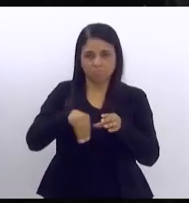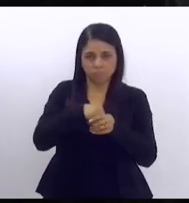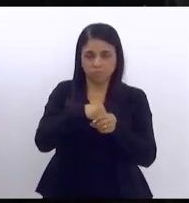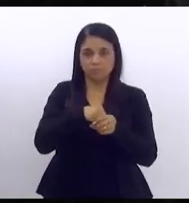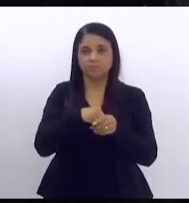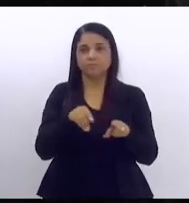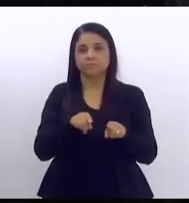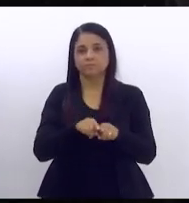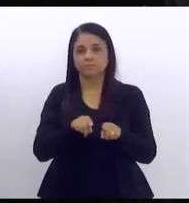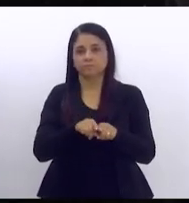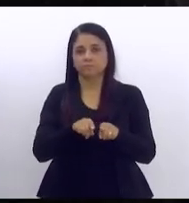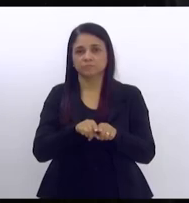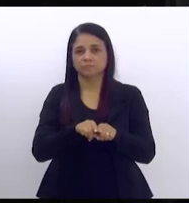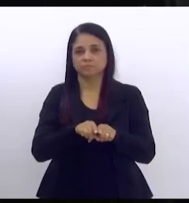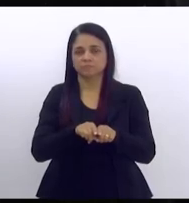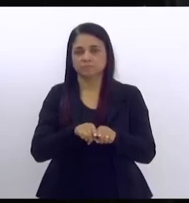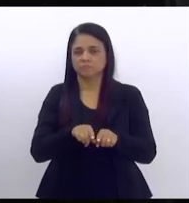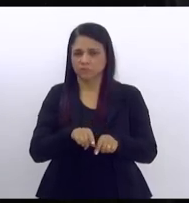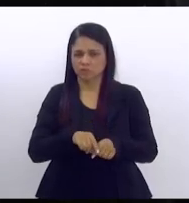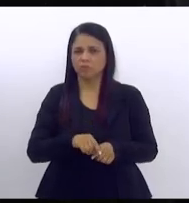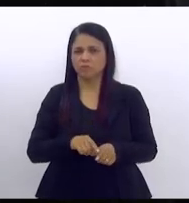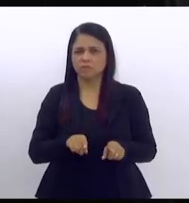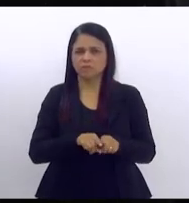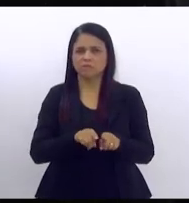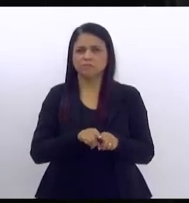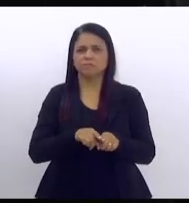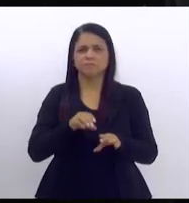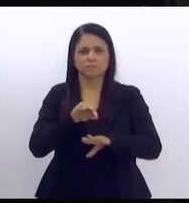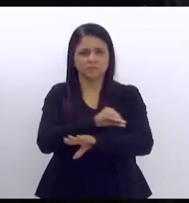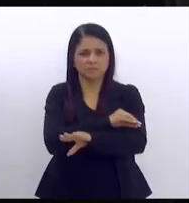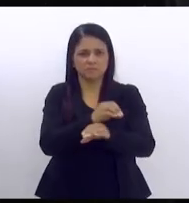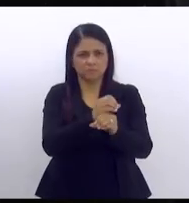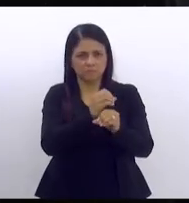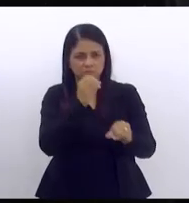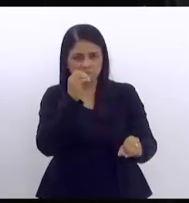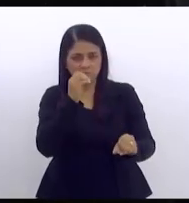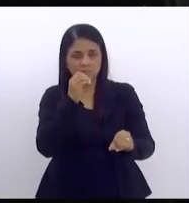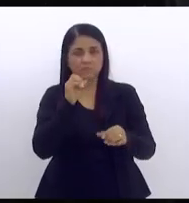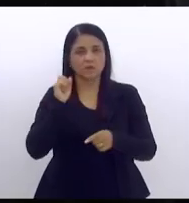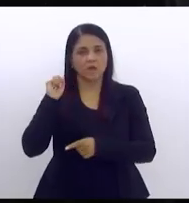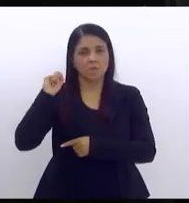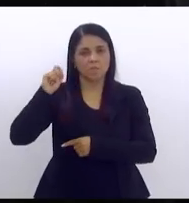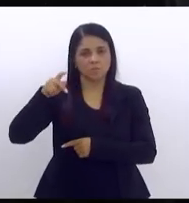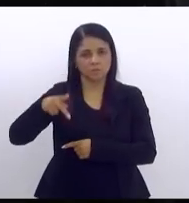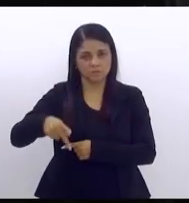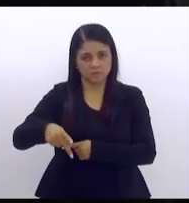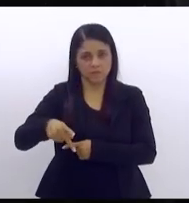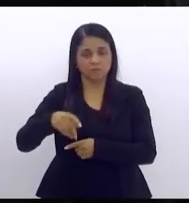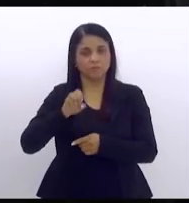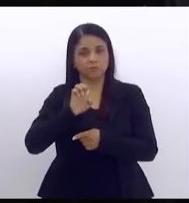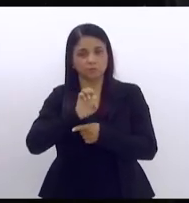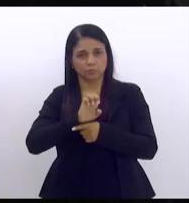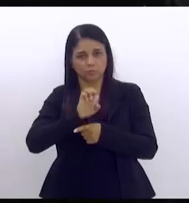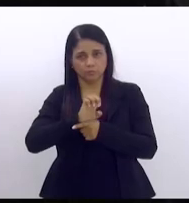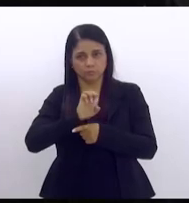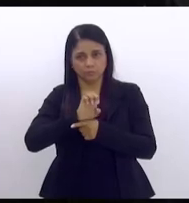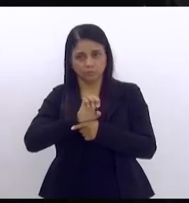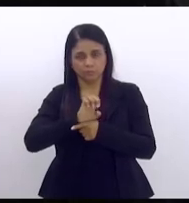aqui também como engenheiro aposentado do estado entrei para o estado